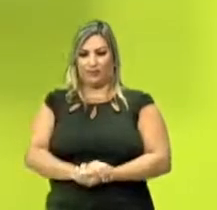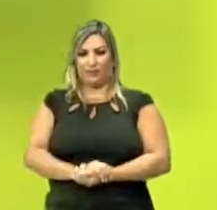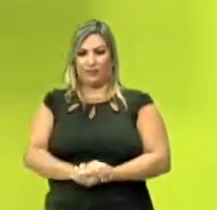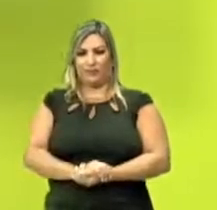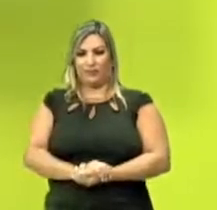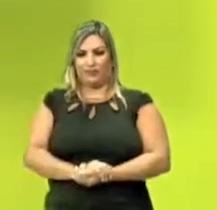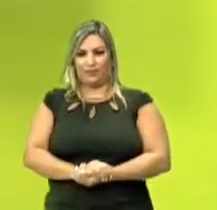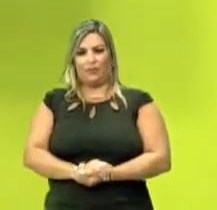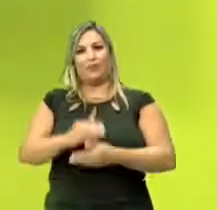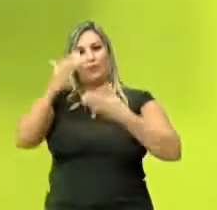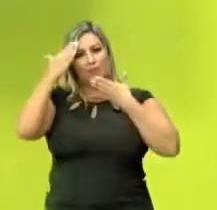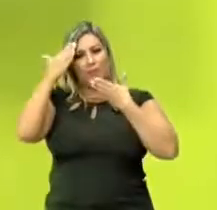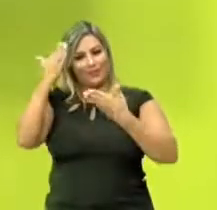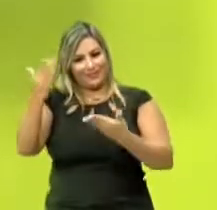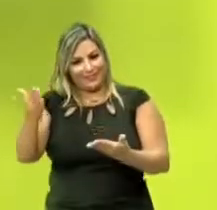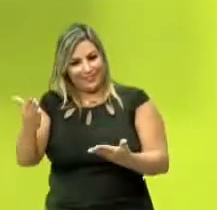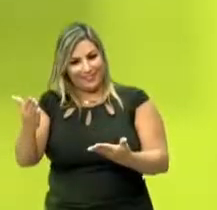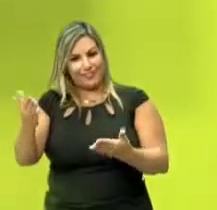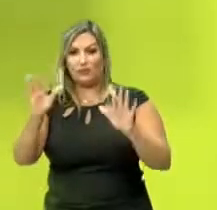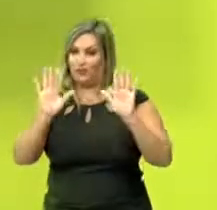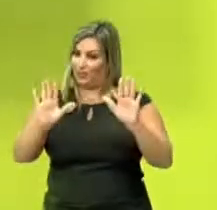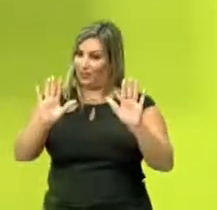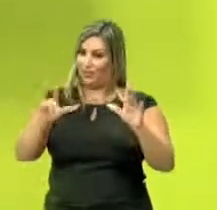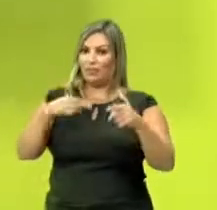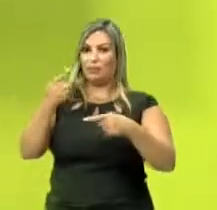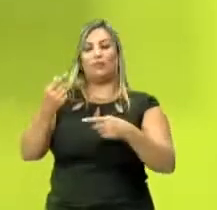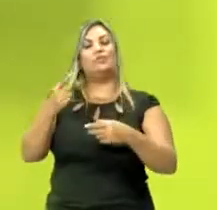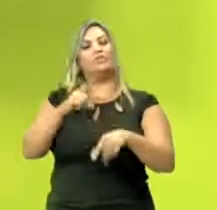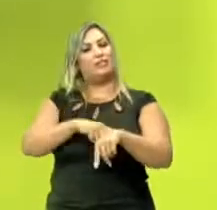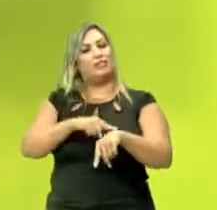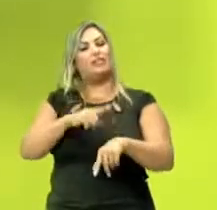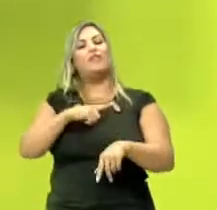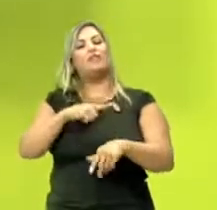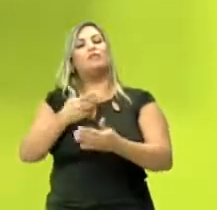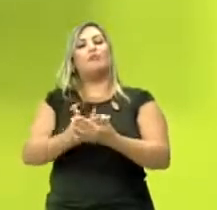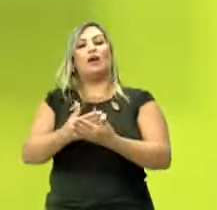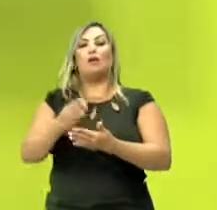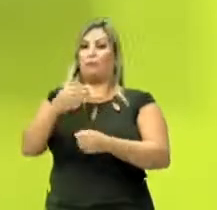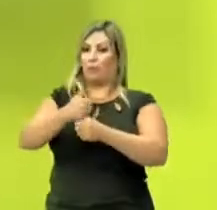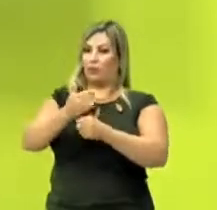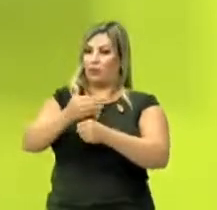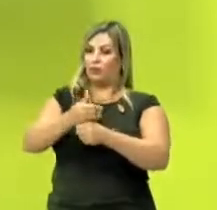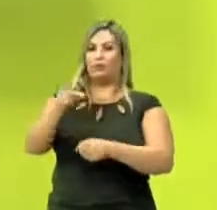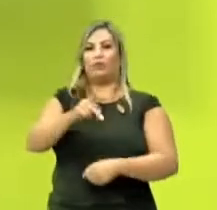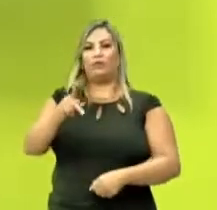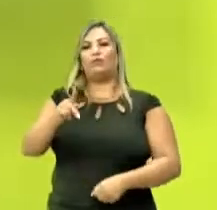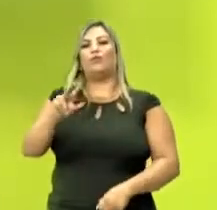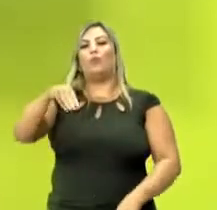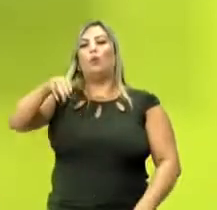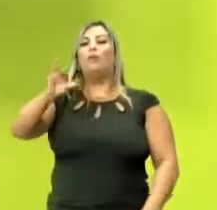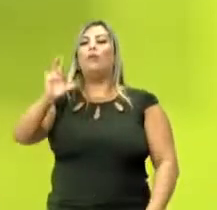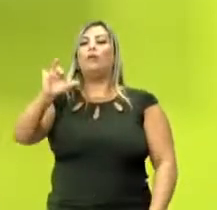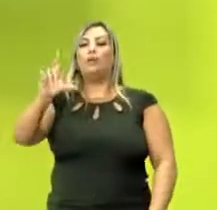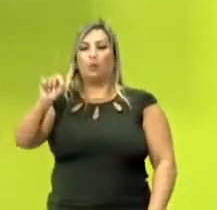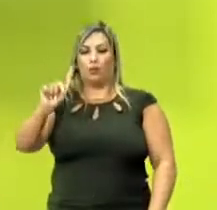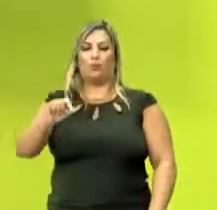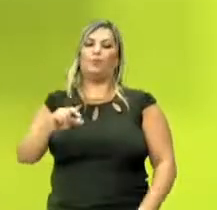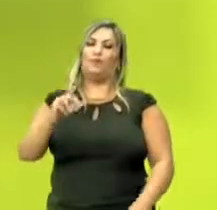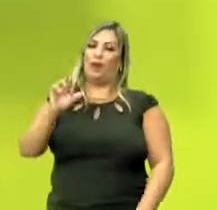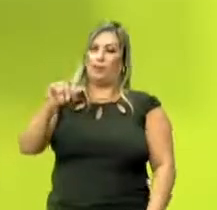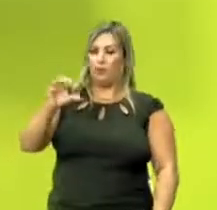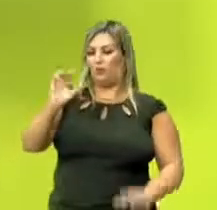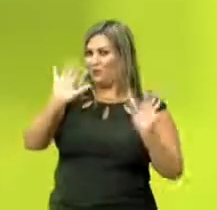Certo? Então, meu muito obrigado, galera. Não saiam daí, porque daqui a pouco nós teremos aula de biologia com o professor Murilo Ramos.